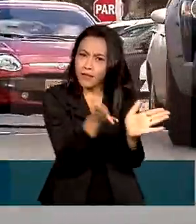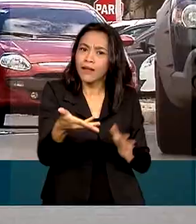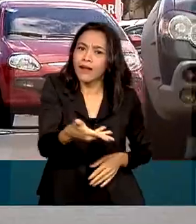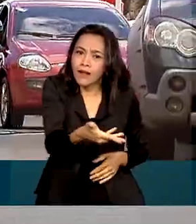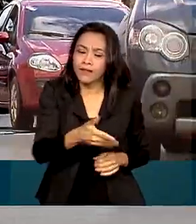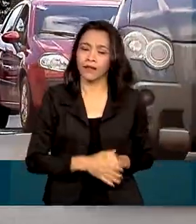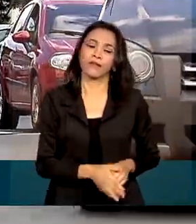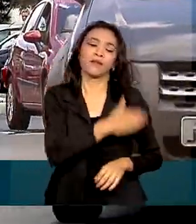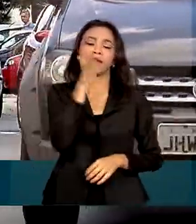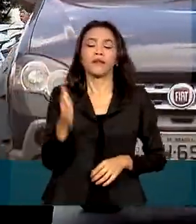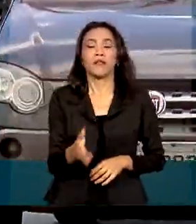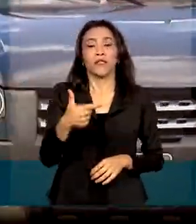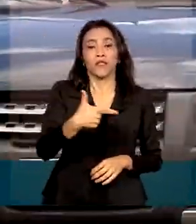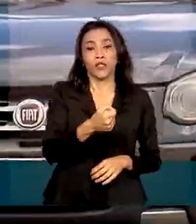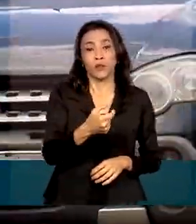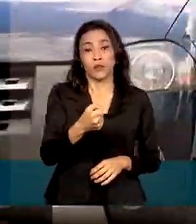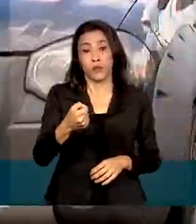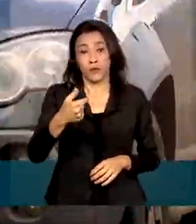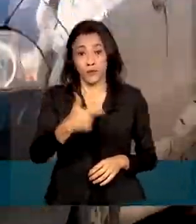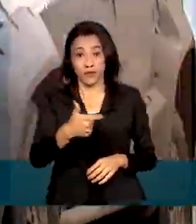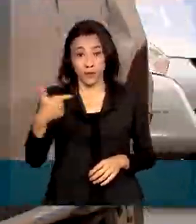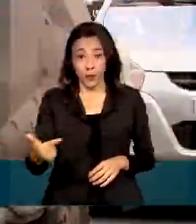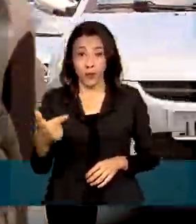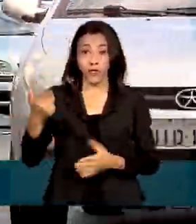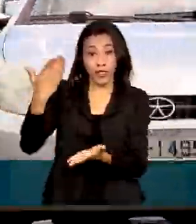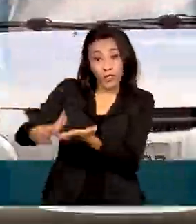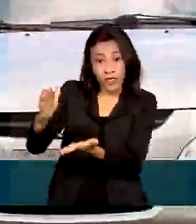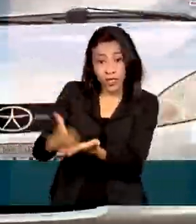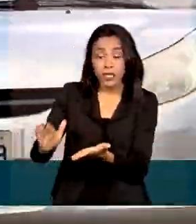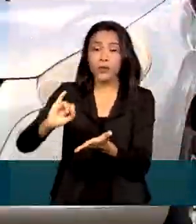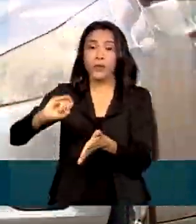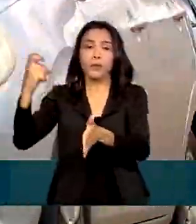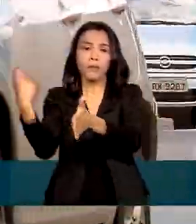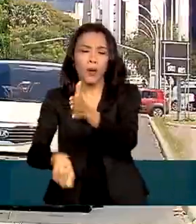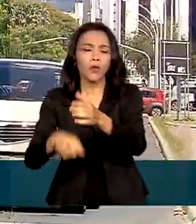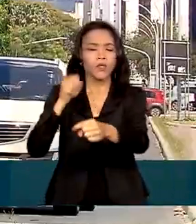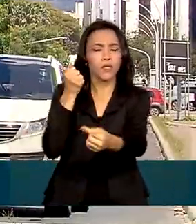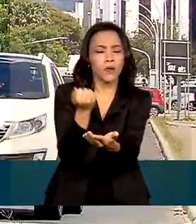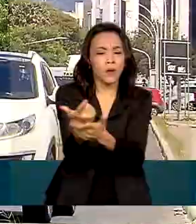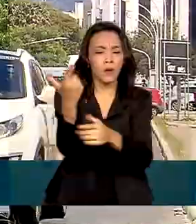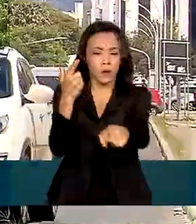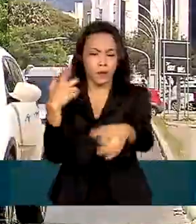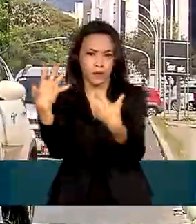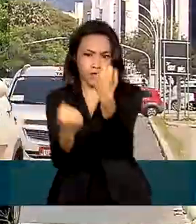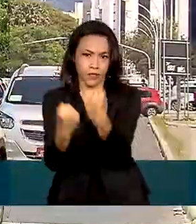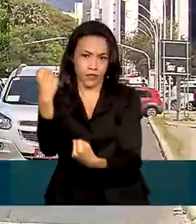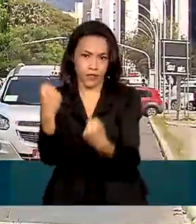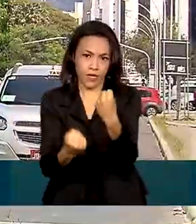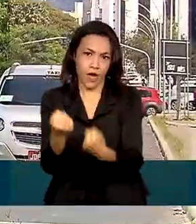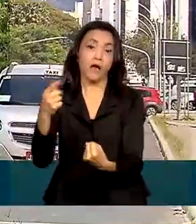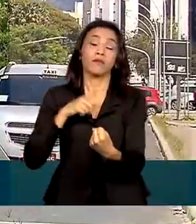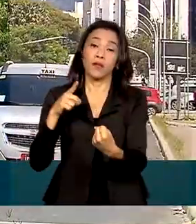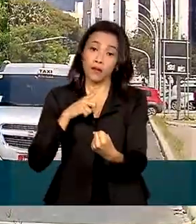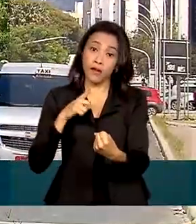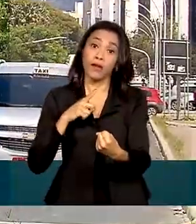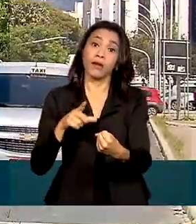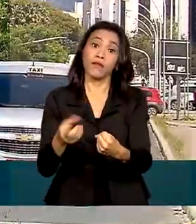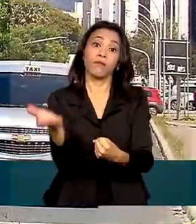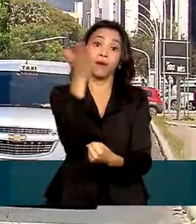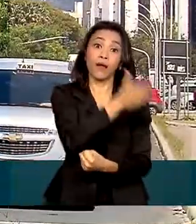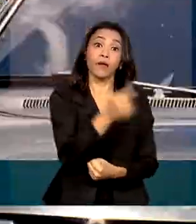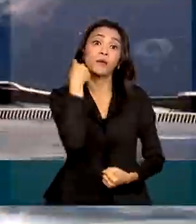2022, a isenção de alguns impostos na compra de carros foi estendida para pessoas com deficiência